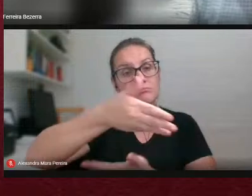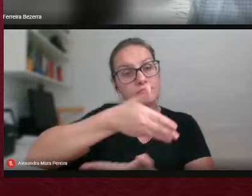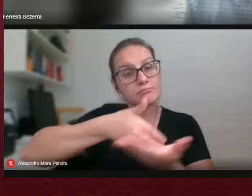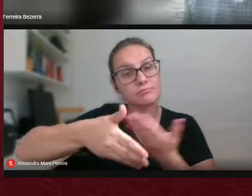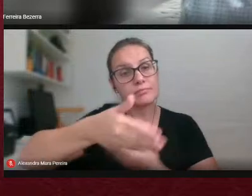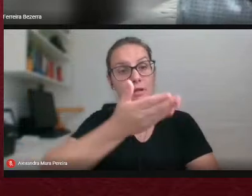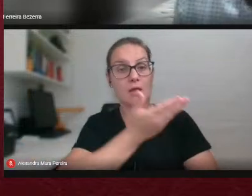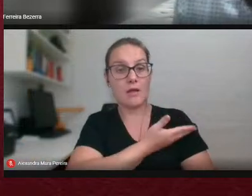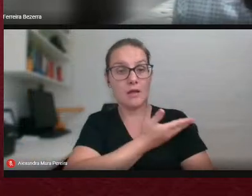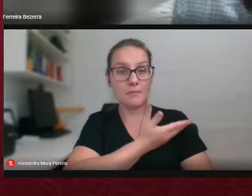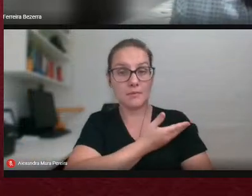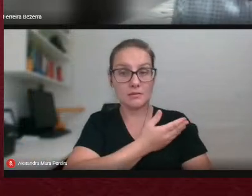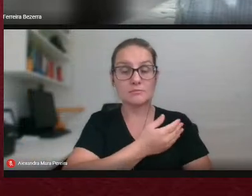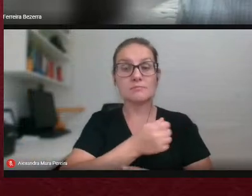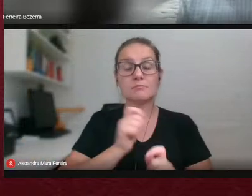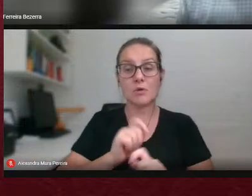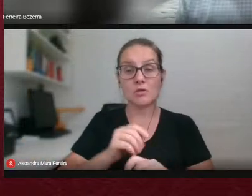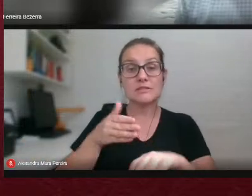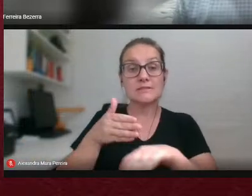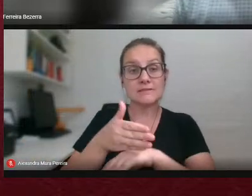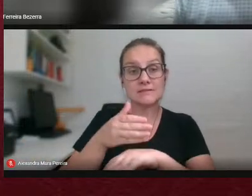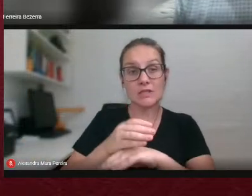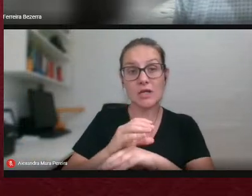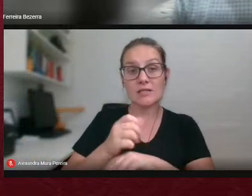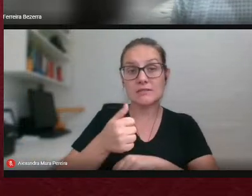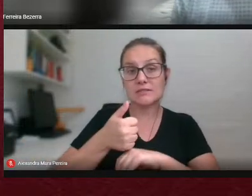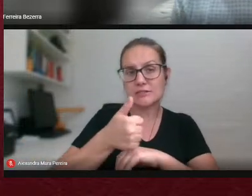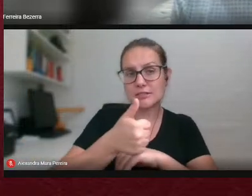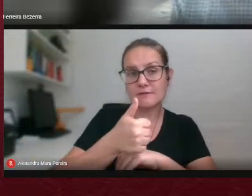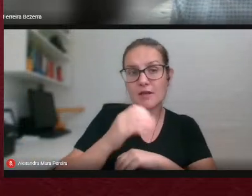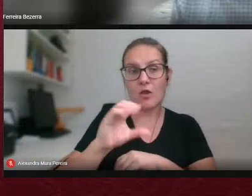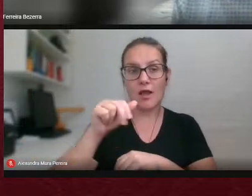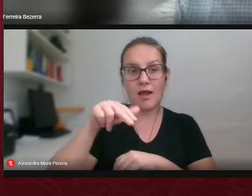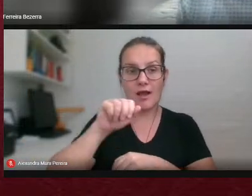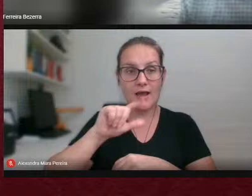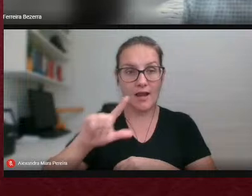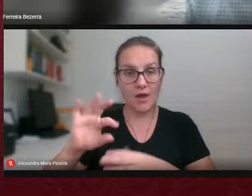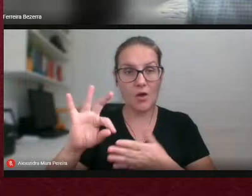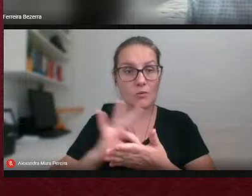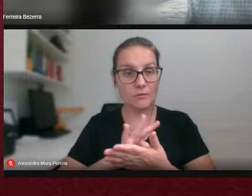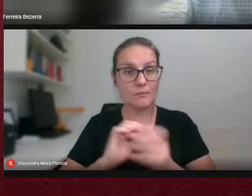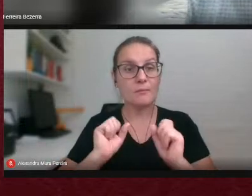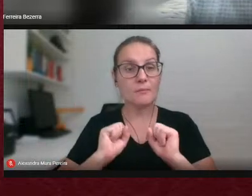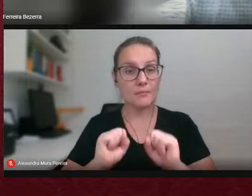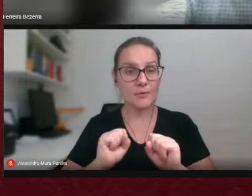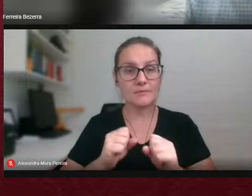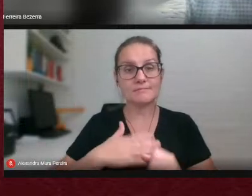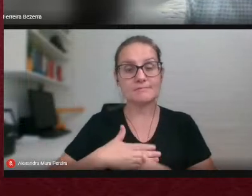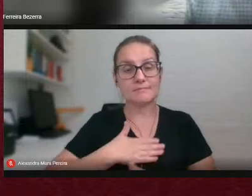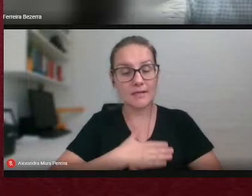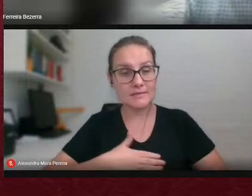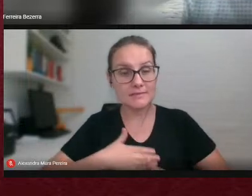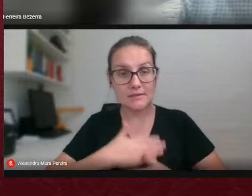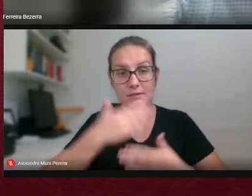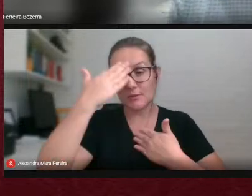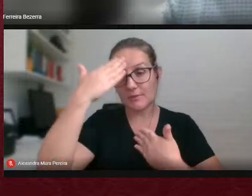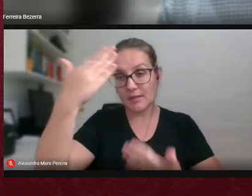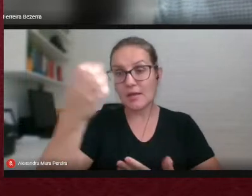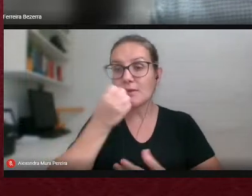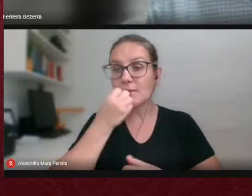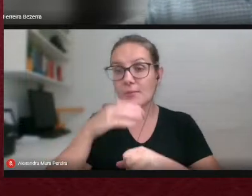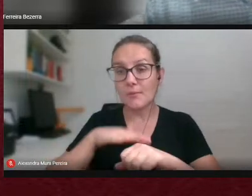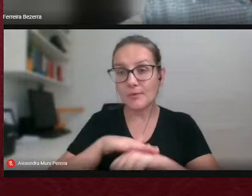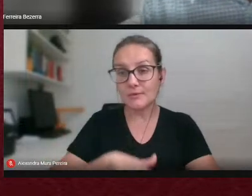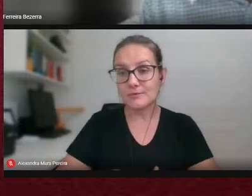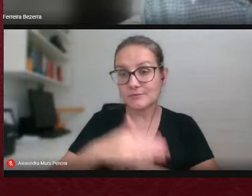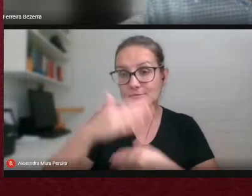colegas inscreverem-se no canal e é uma satisfação ter participado com vocês muito obrigado boa noite obrigado